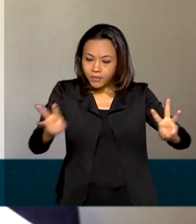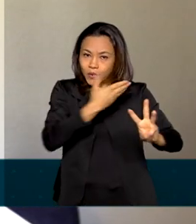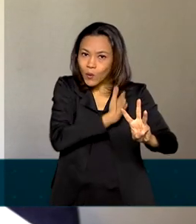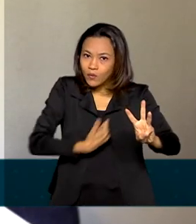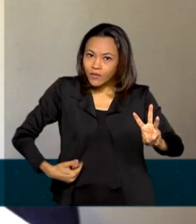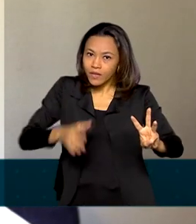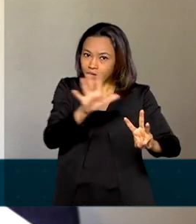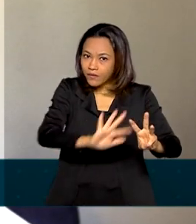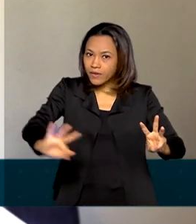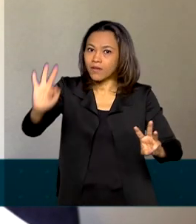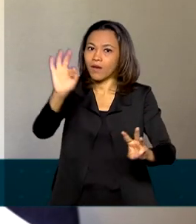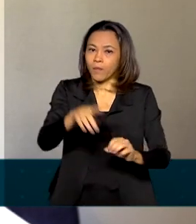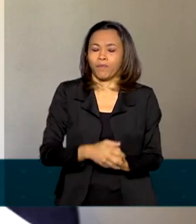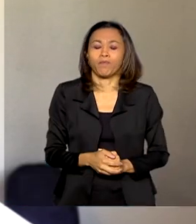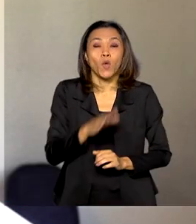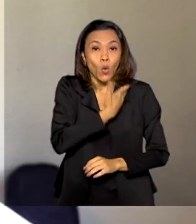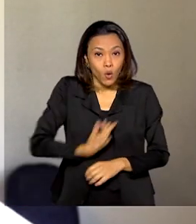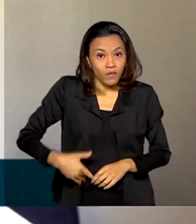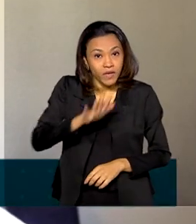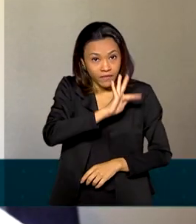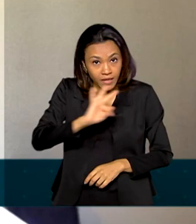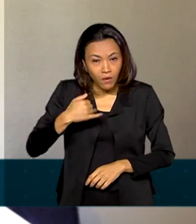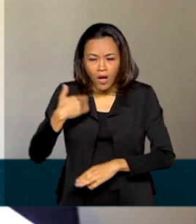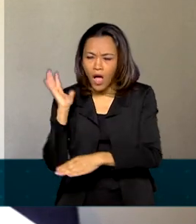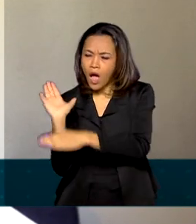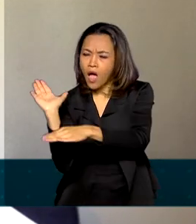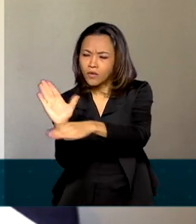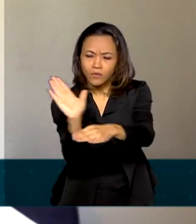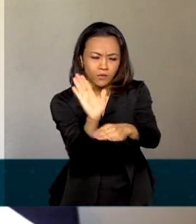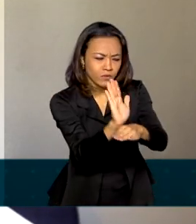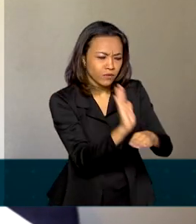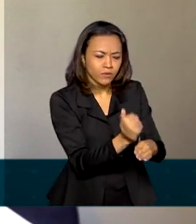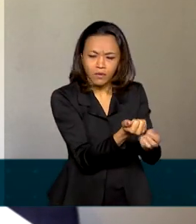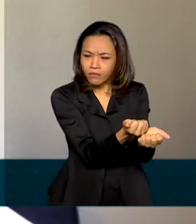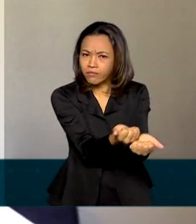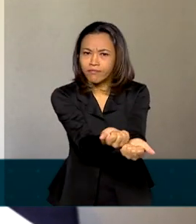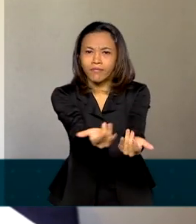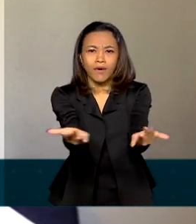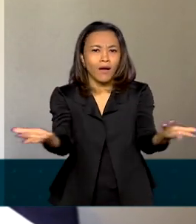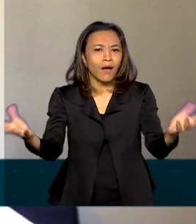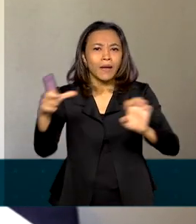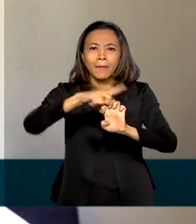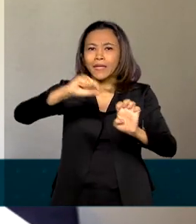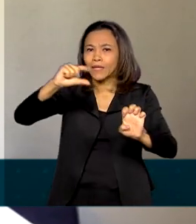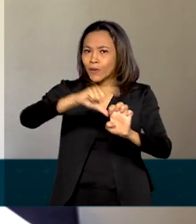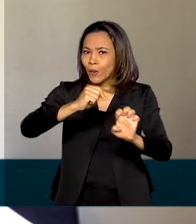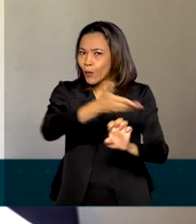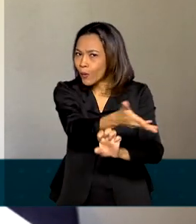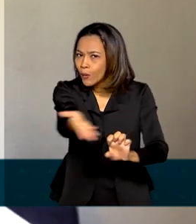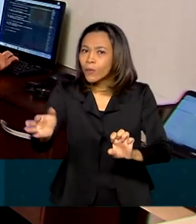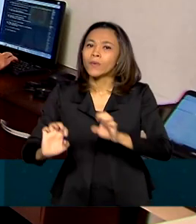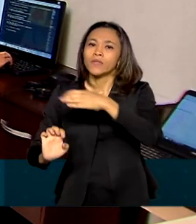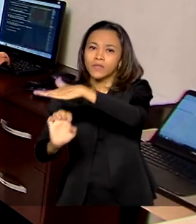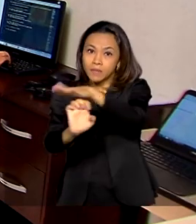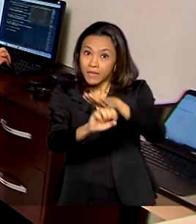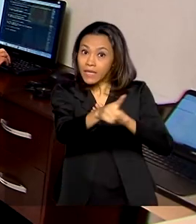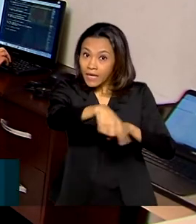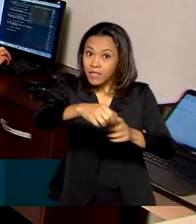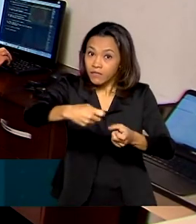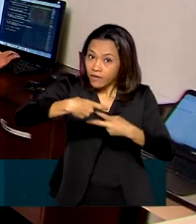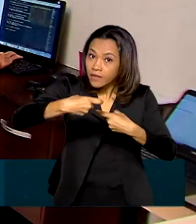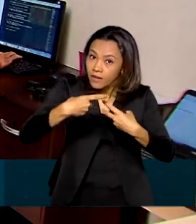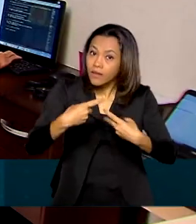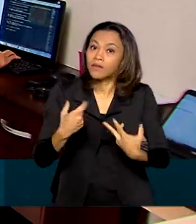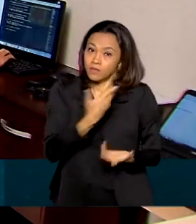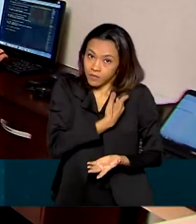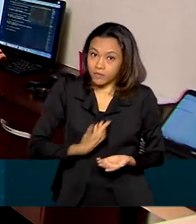governo federal ajudou muito esses empreendedores, possibilitando que eles participassem de vendas para o governo. E a intenção